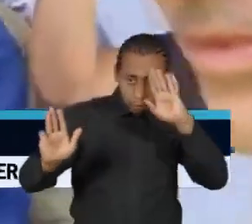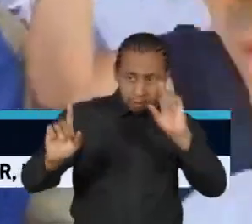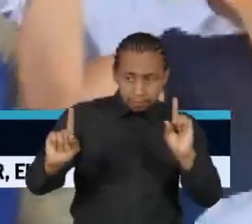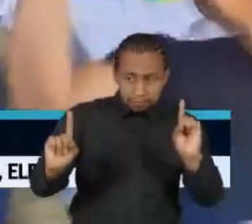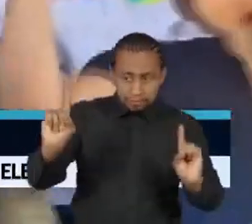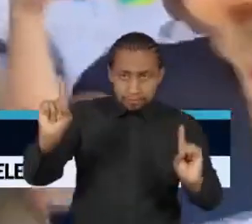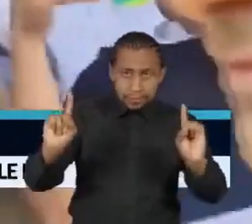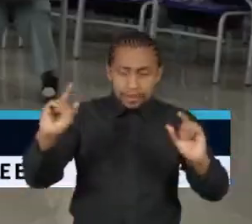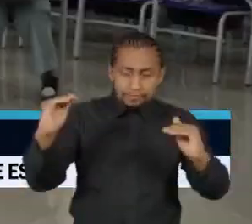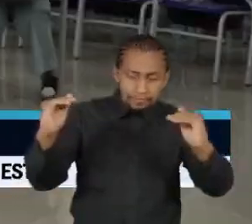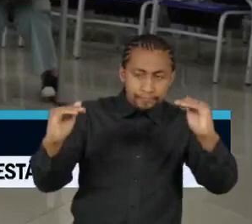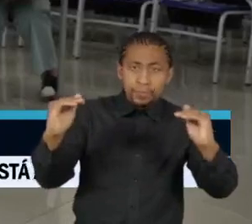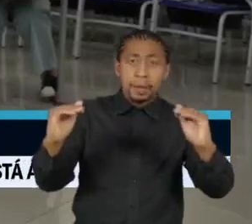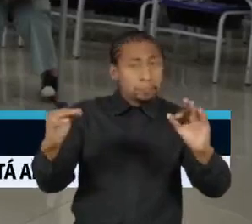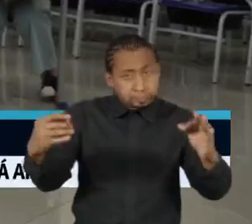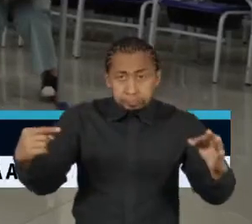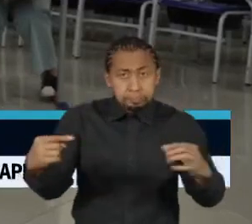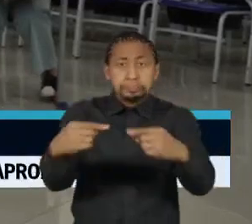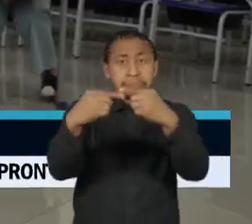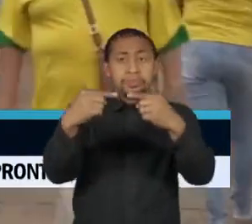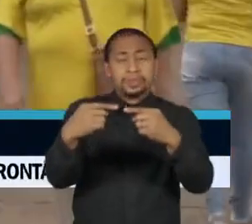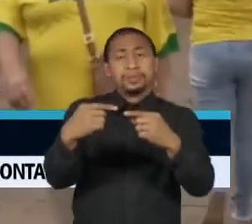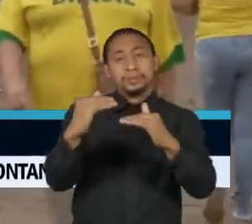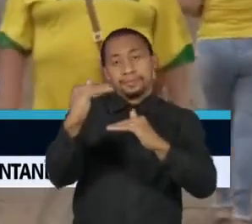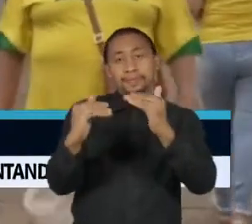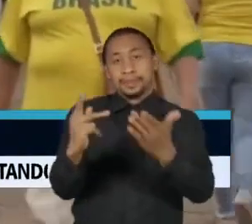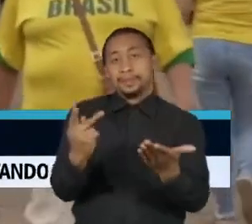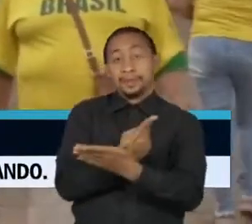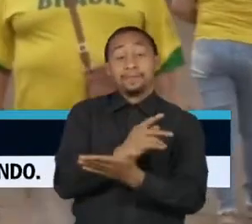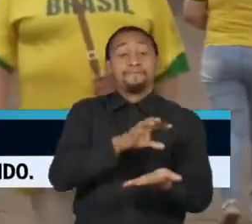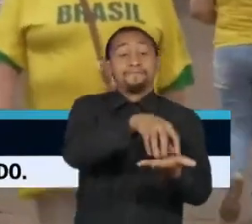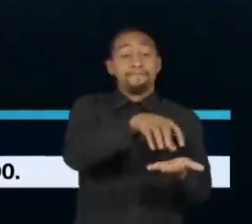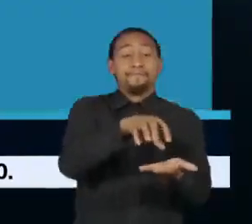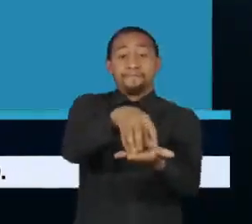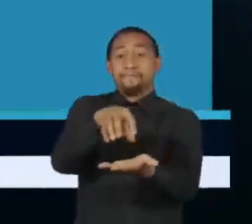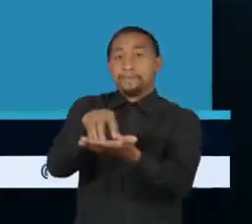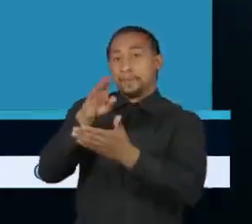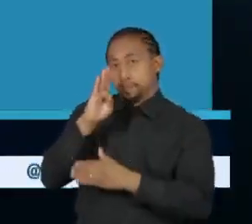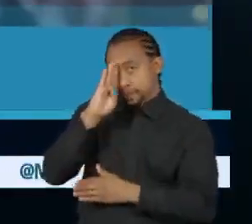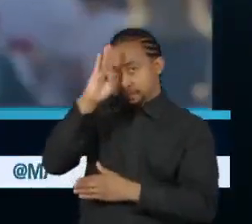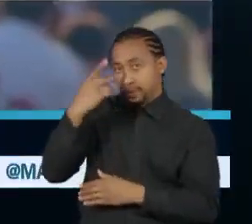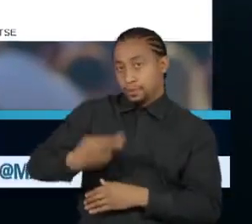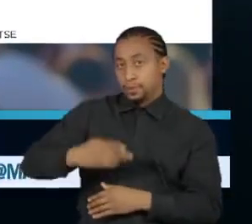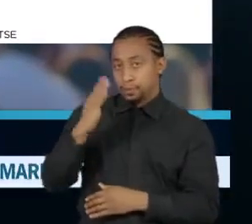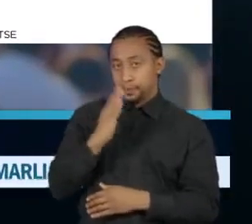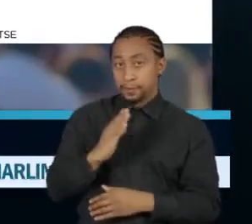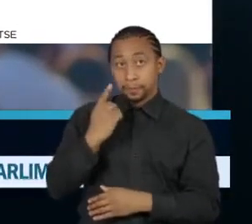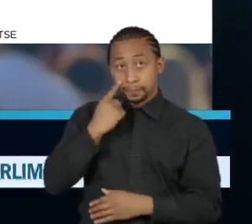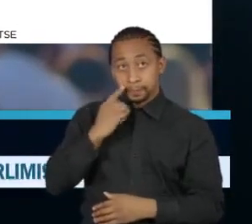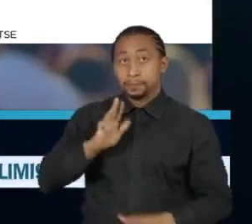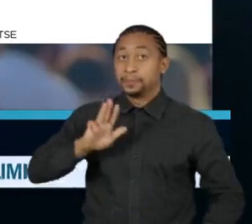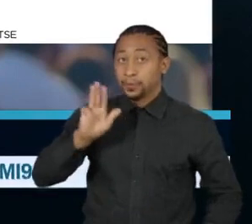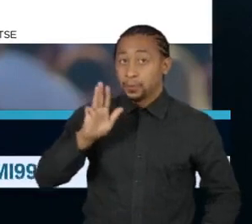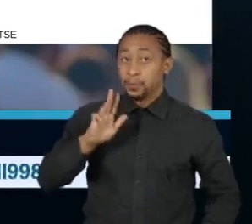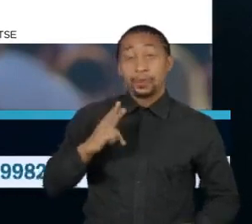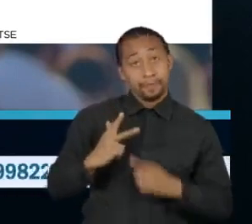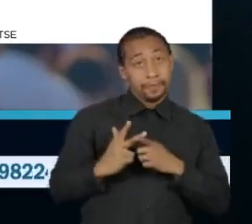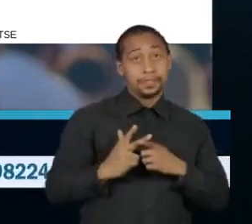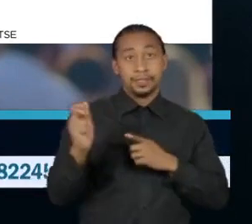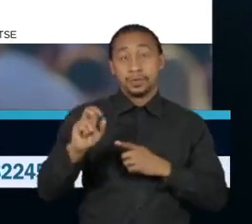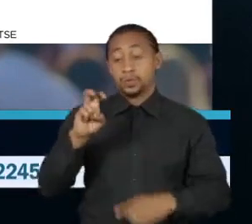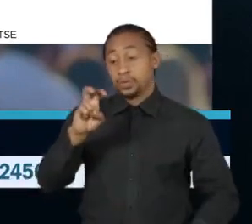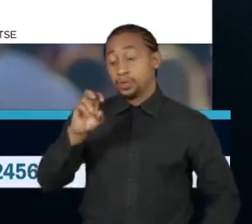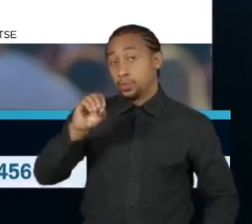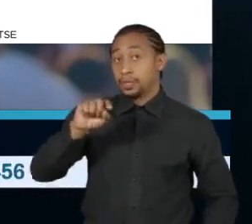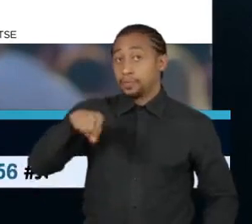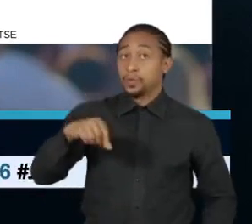Bolsonaro ficou dentro da margem de erro dos principais institutos do país. O petista venceu com 50,9%